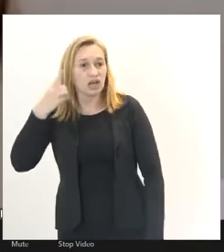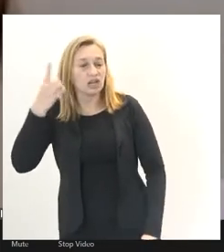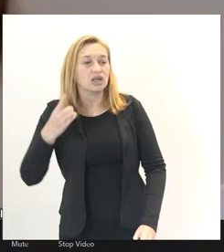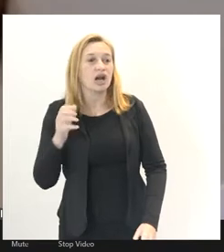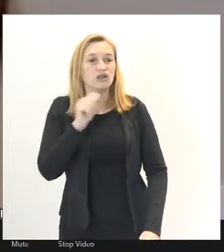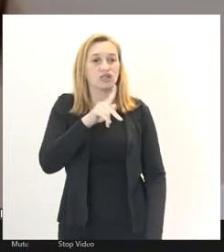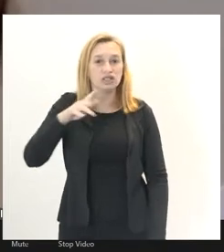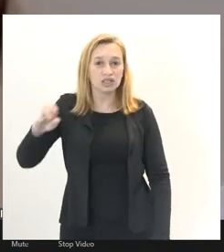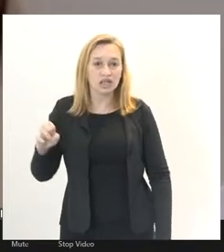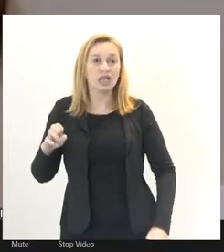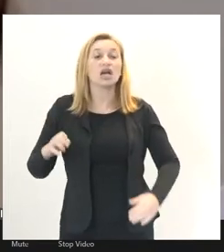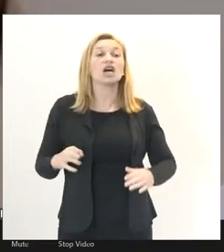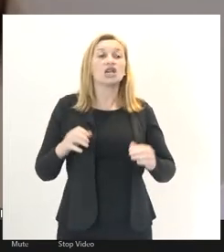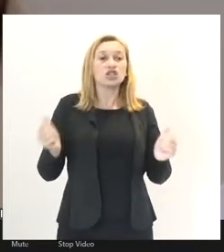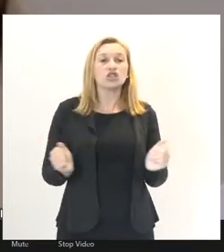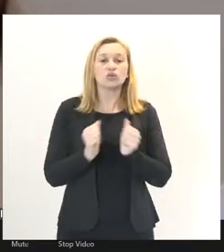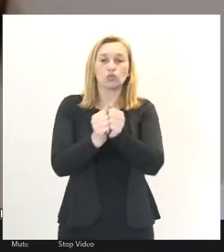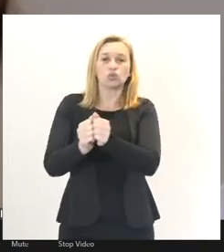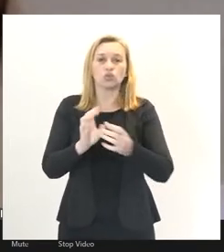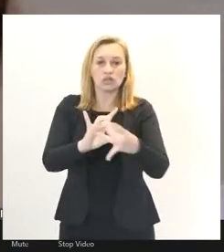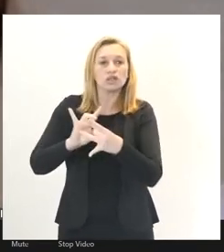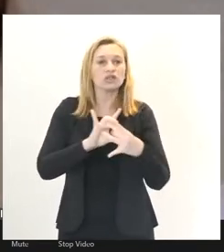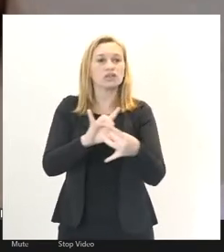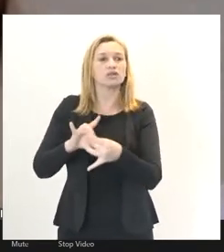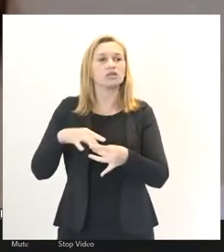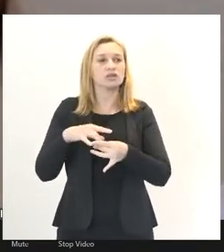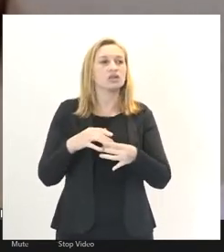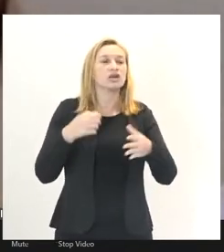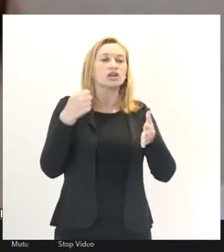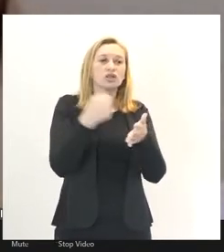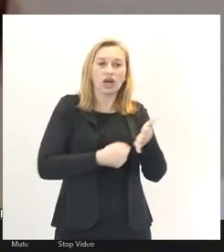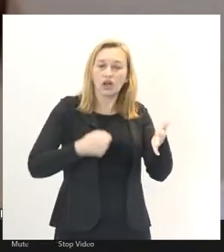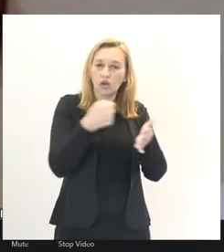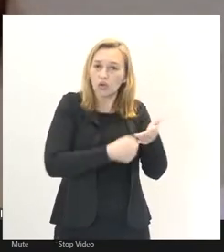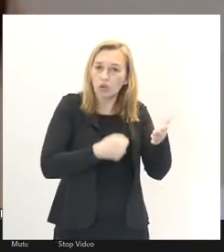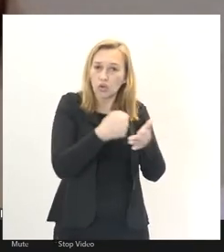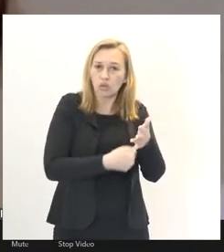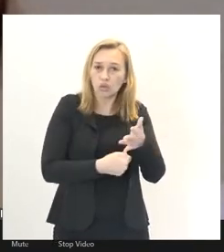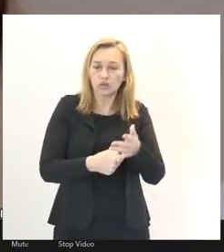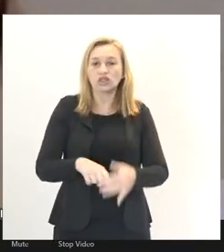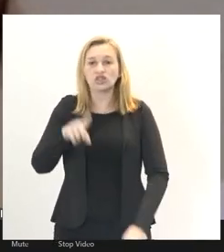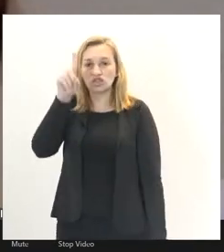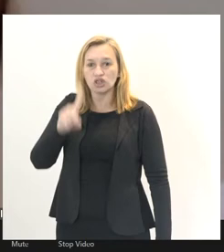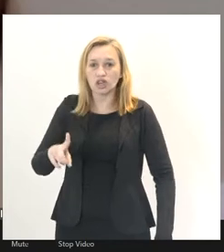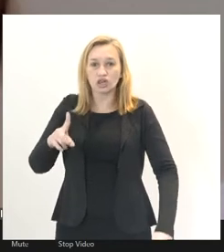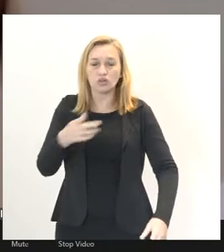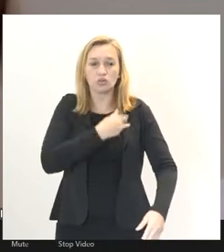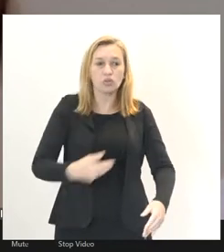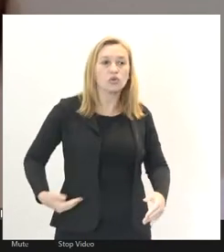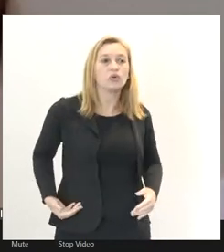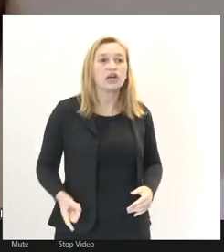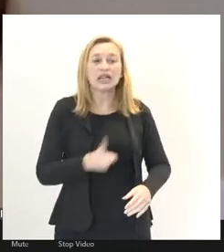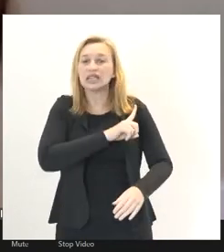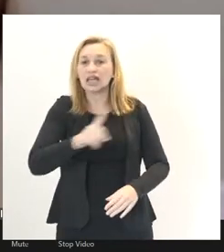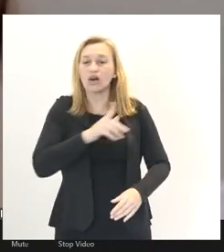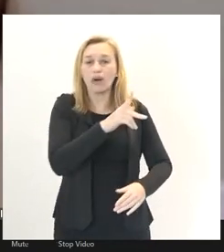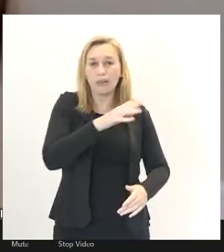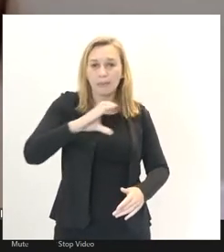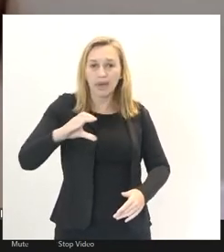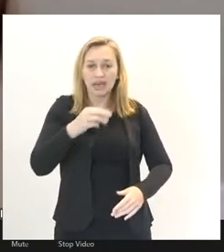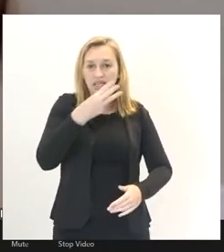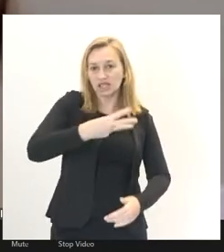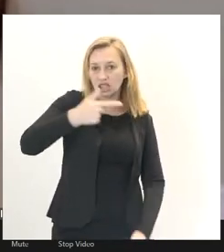companheiros e companheiras nessa luta em defesa do serviço público, do não a PEC 32, nós nos